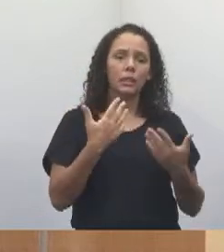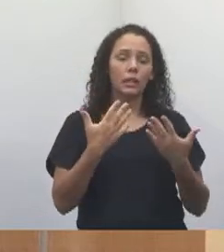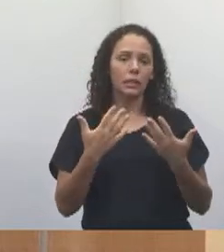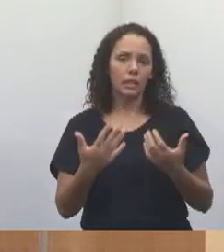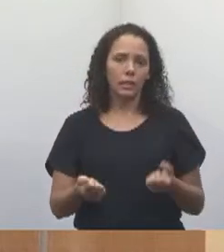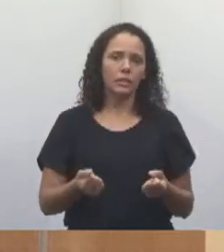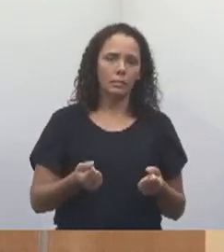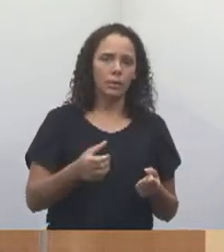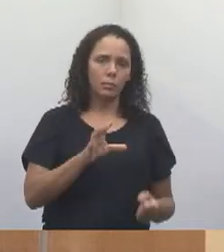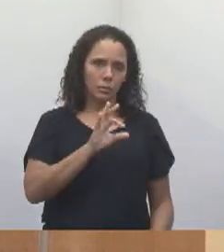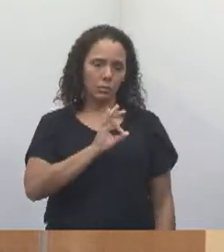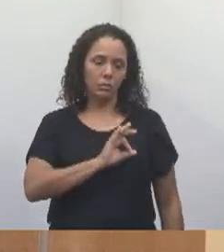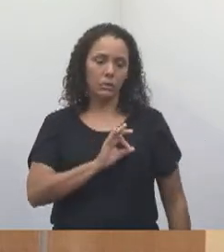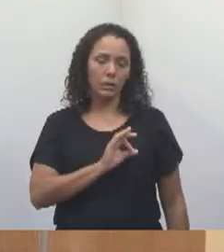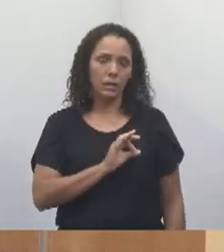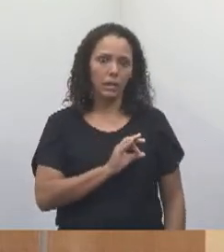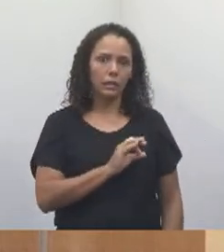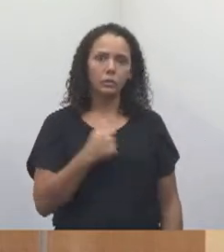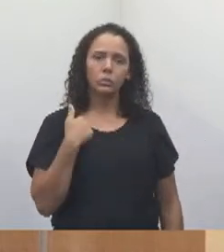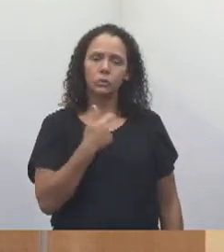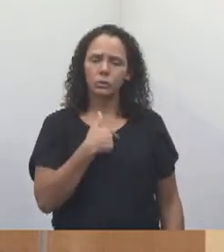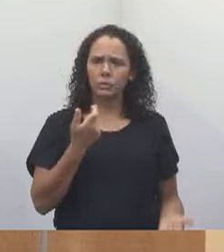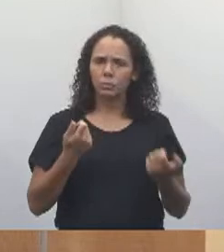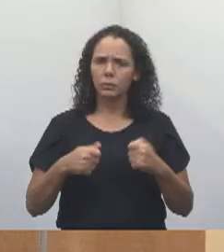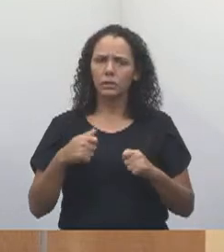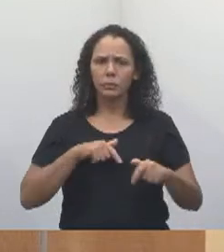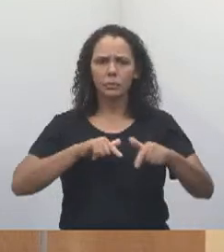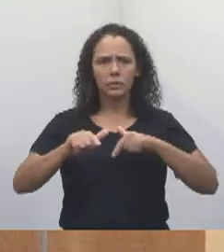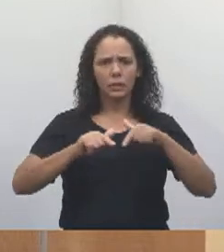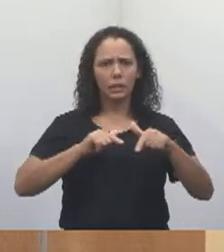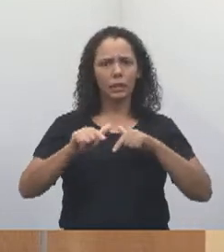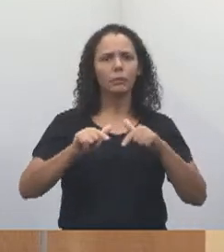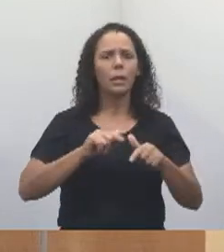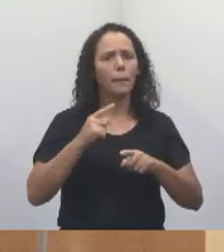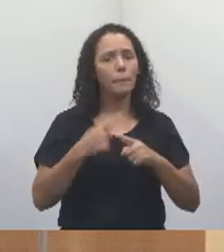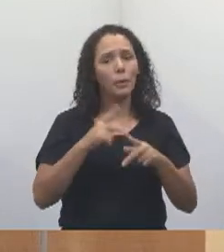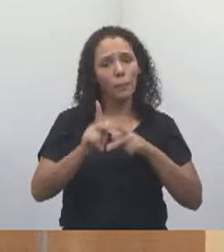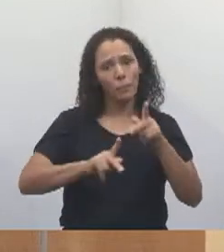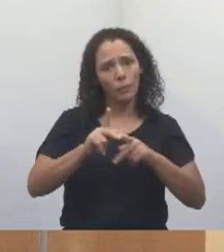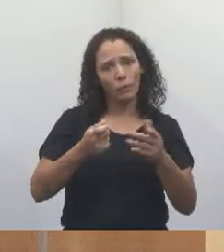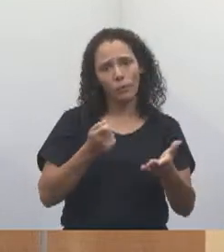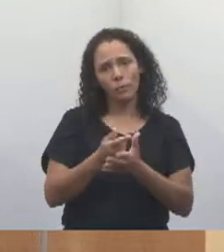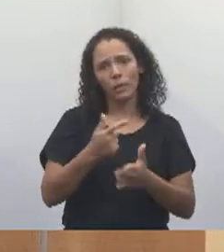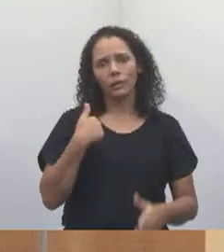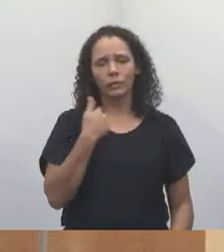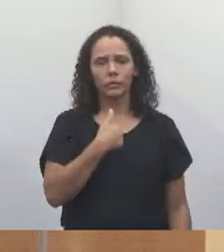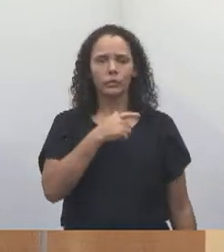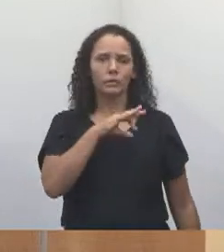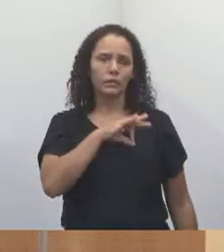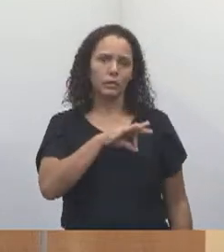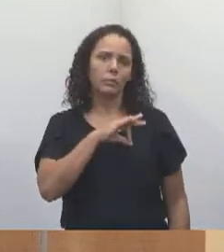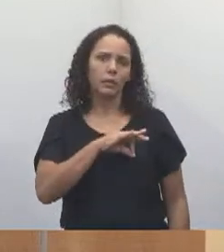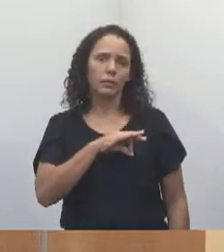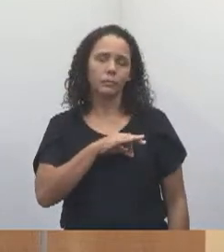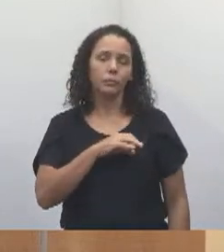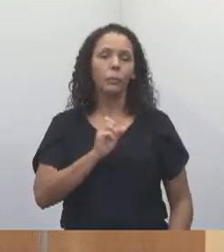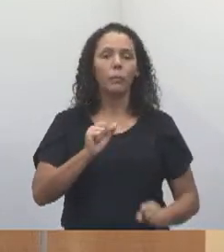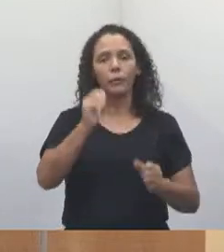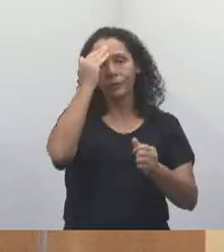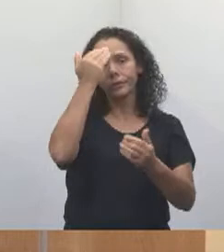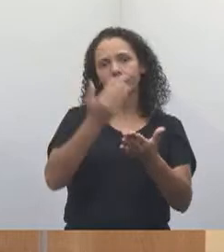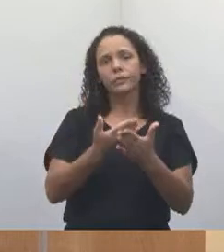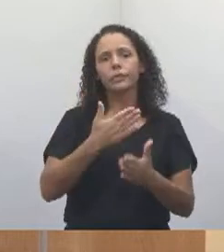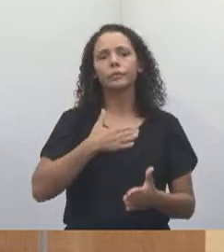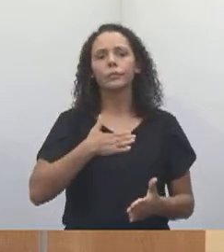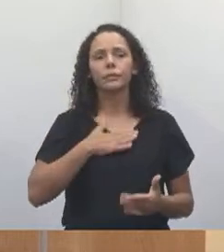população, nós estamos aqui para trabalhar. Ninguém tem que colocar a poeira por debaixo do tapete. Então, pode contar comigo, os